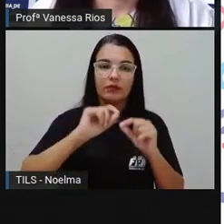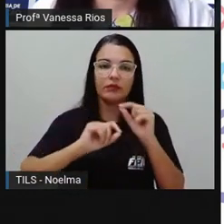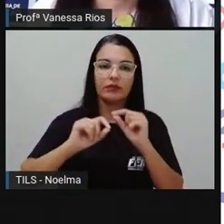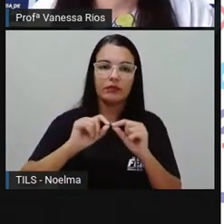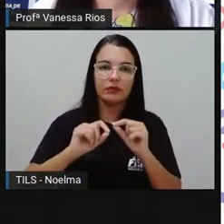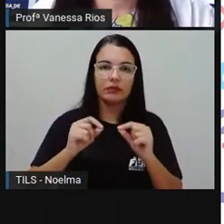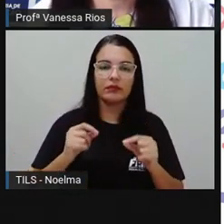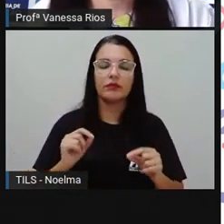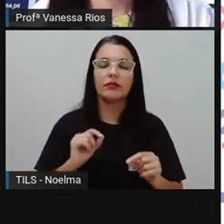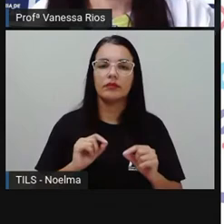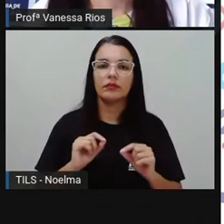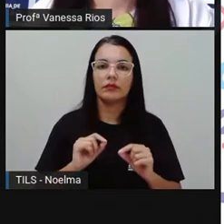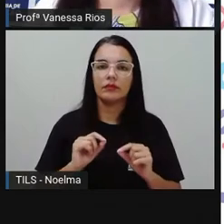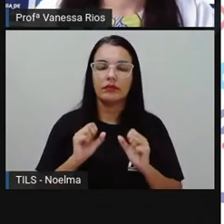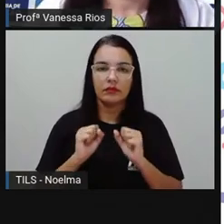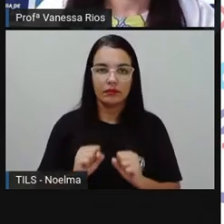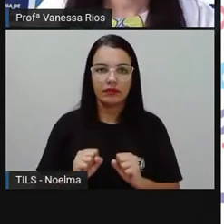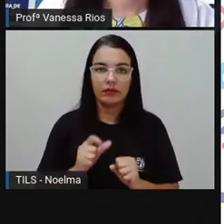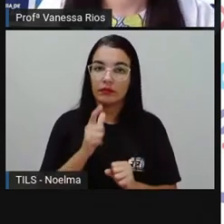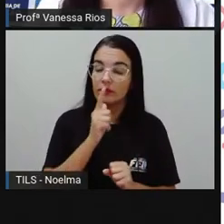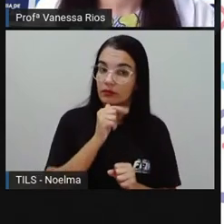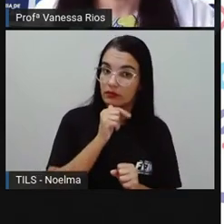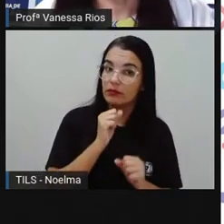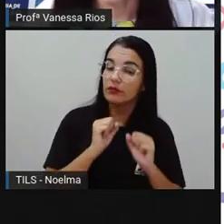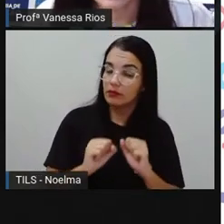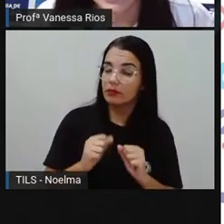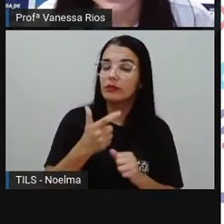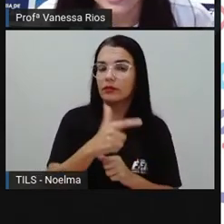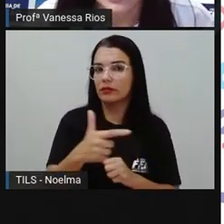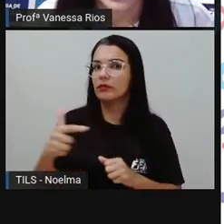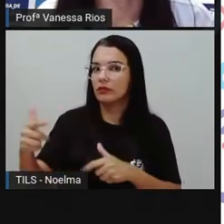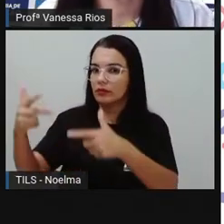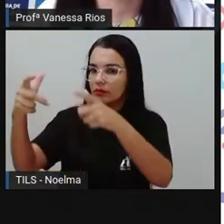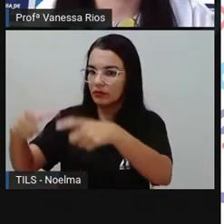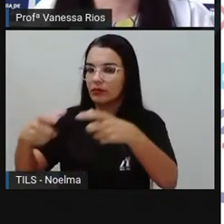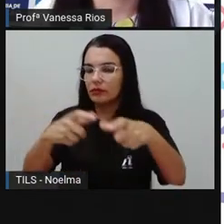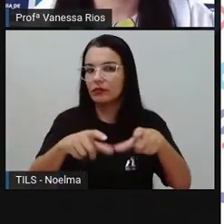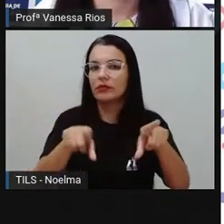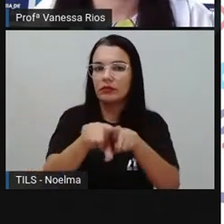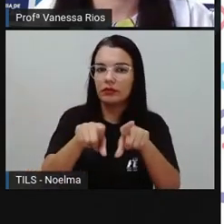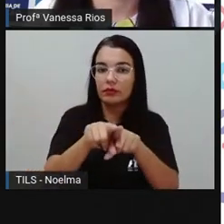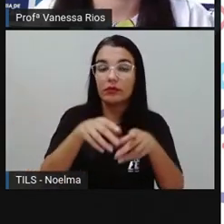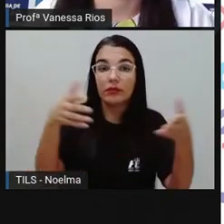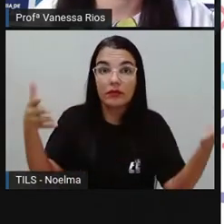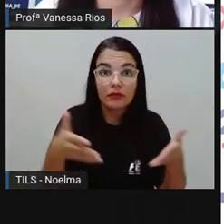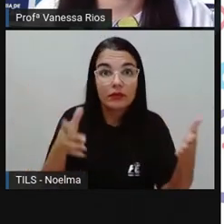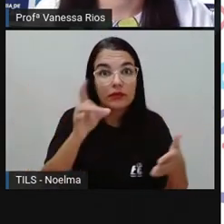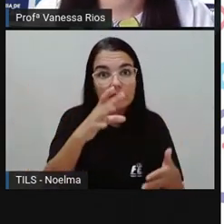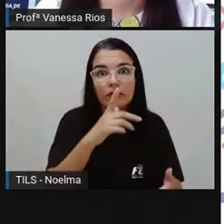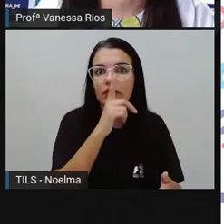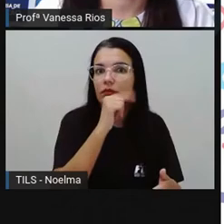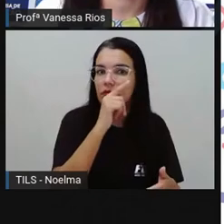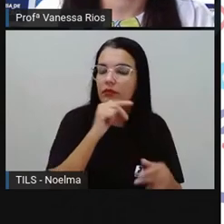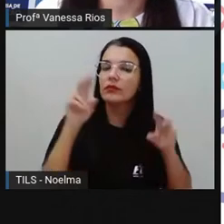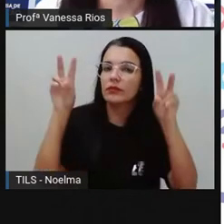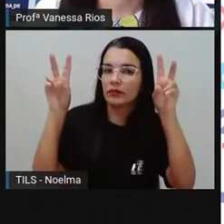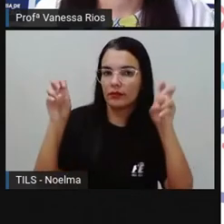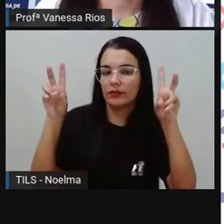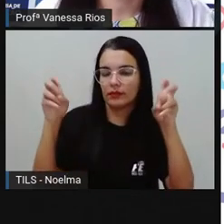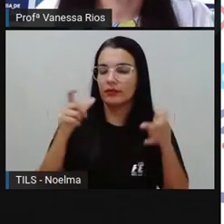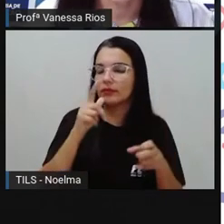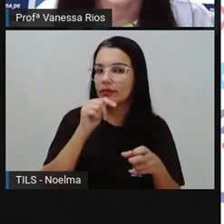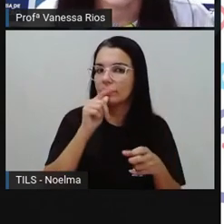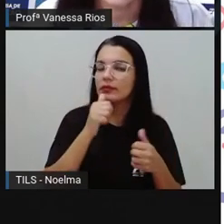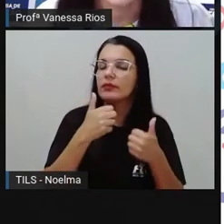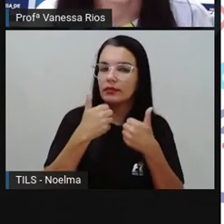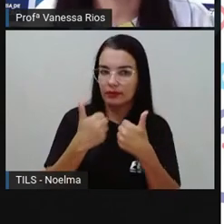essa agitação das moléculas na água, mas também em outros materiais. A Pró está falando da água aqui porque o nosso assunto é os